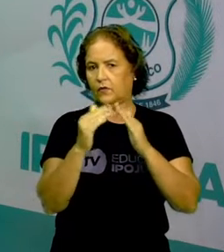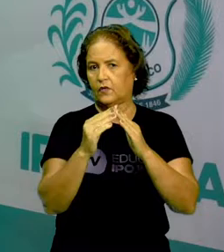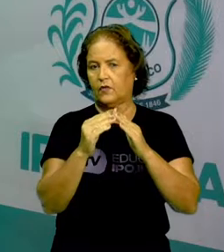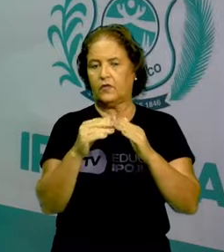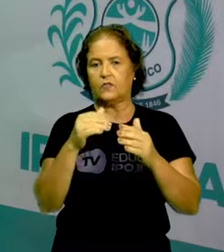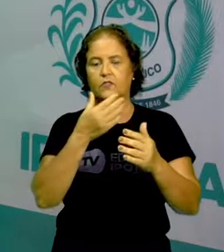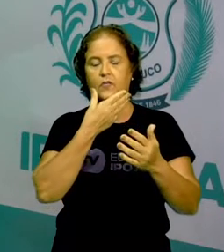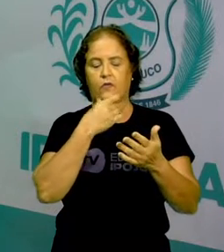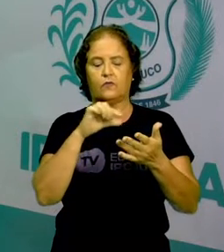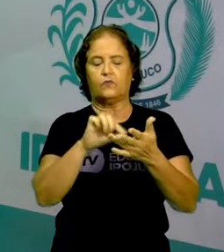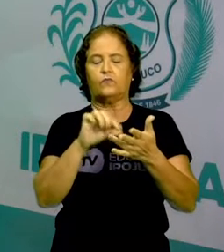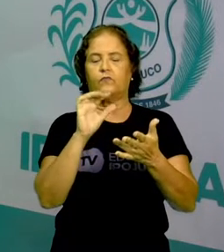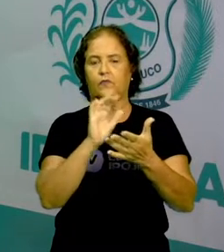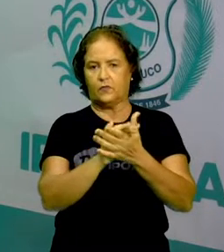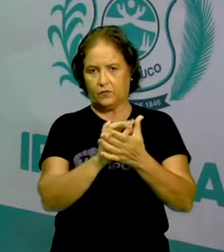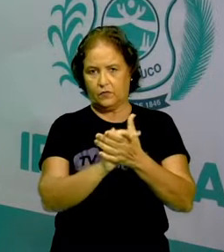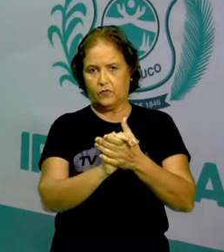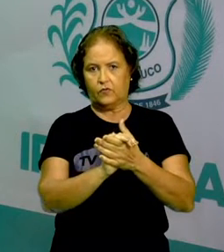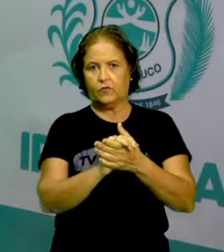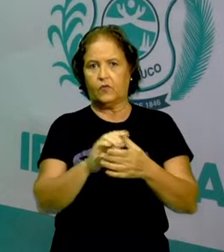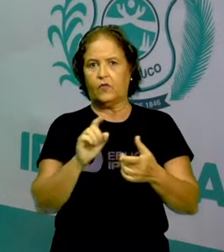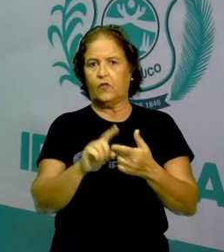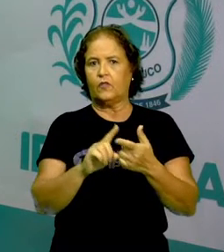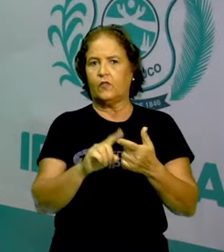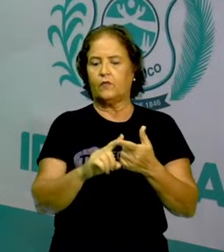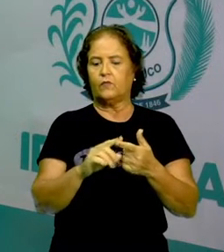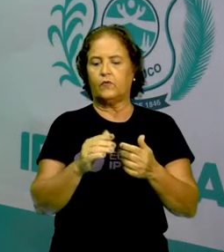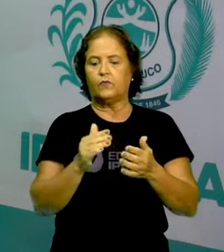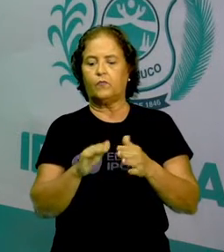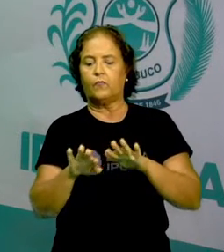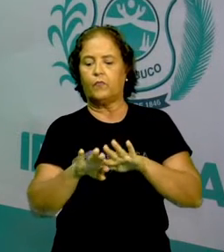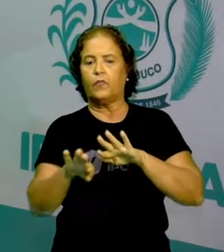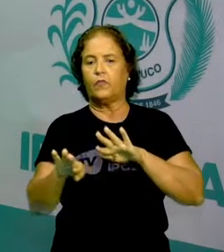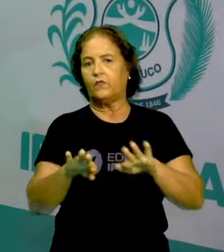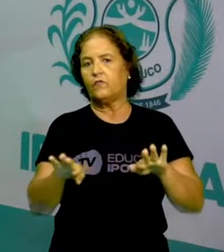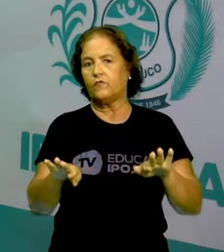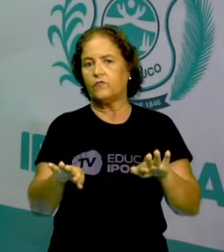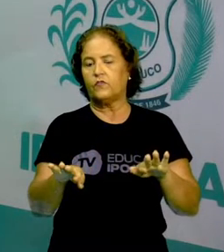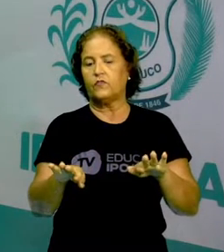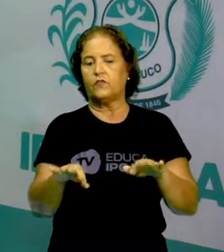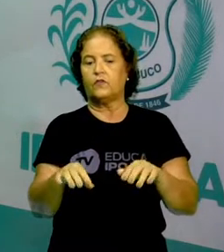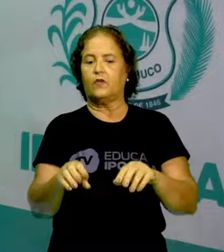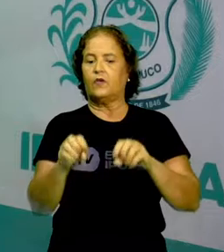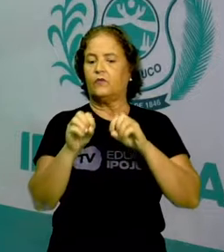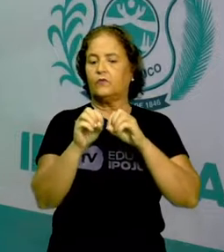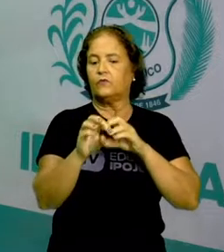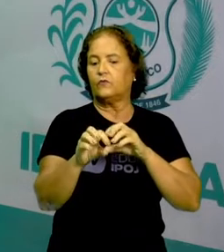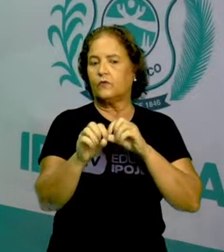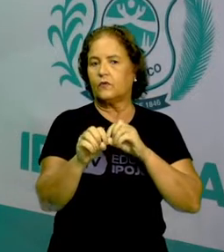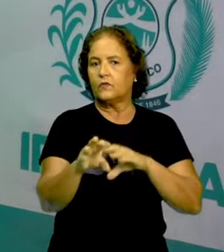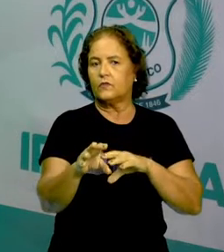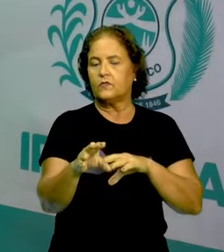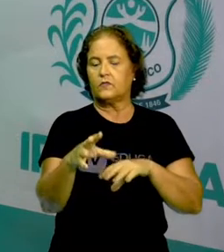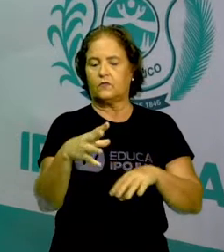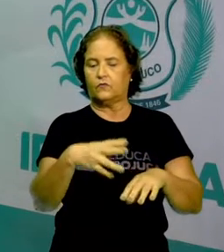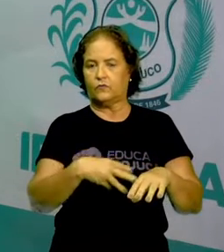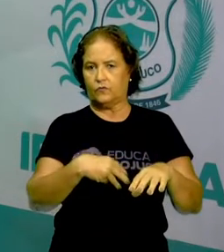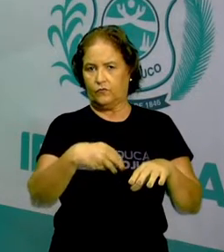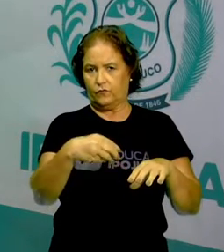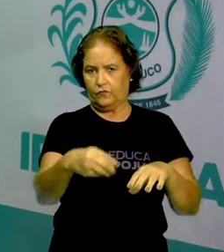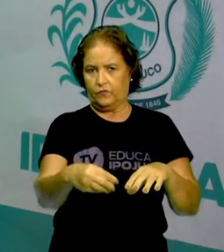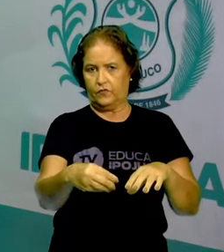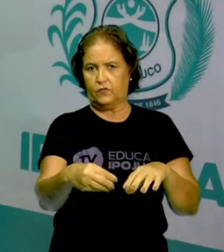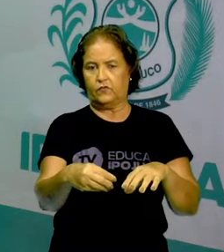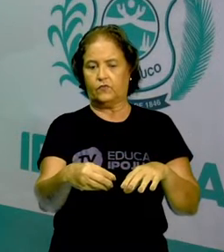várias tarefas com o seu esposo, como por exemplo, educar os filhos, que é responsabilidade